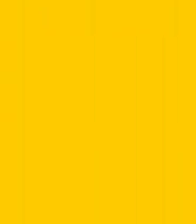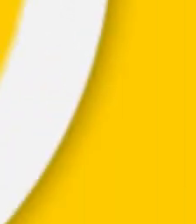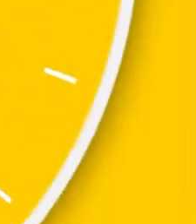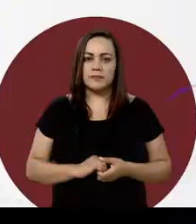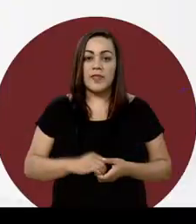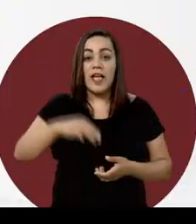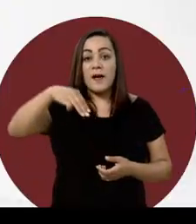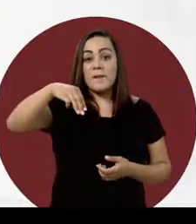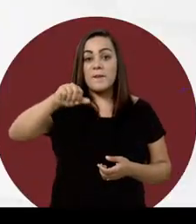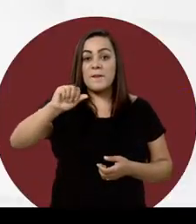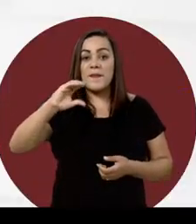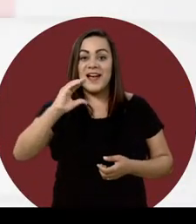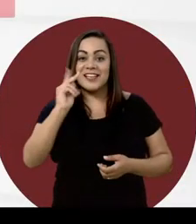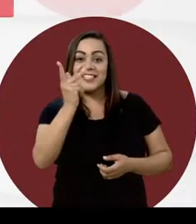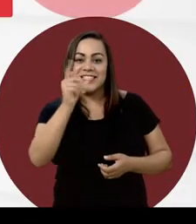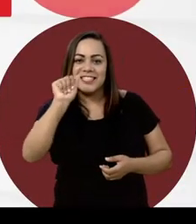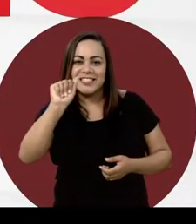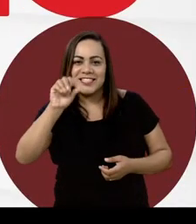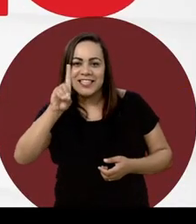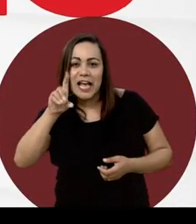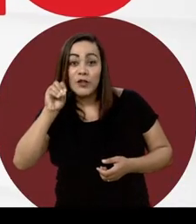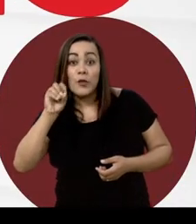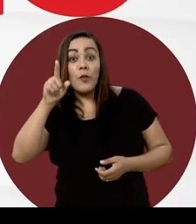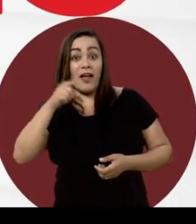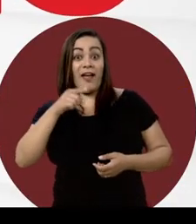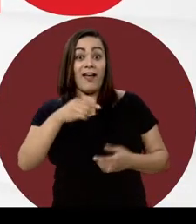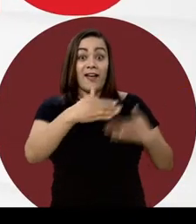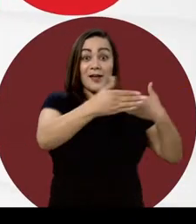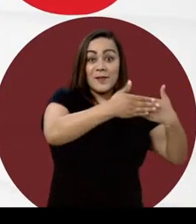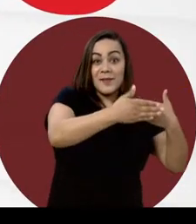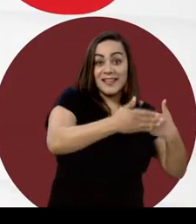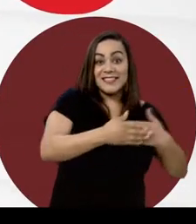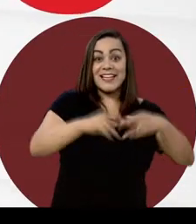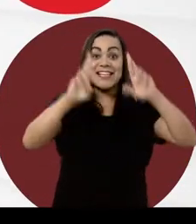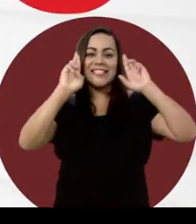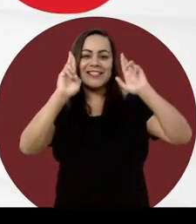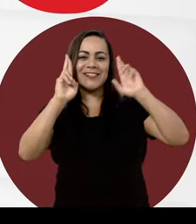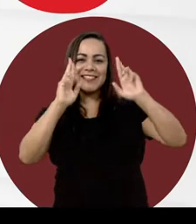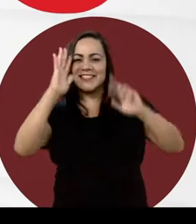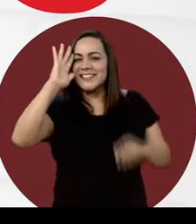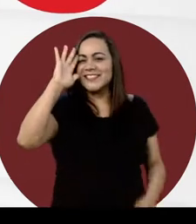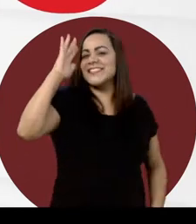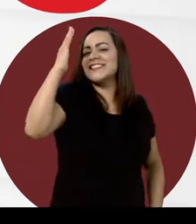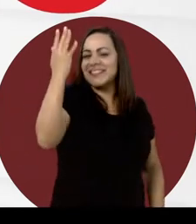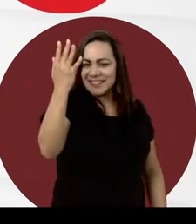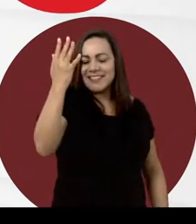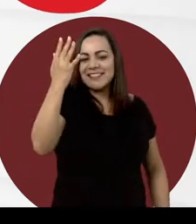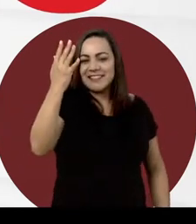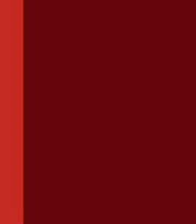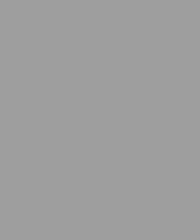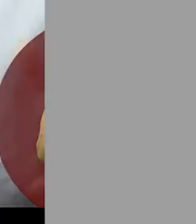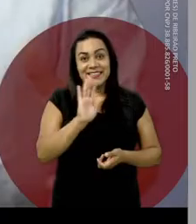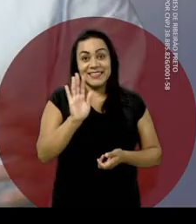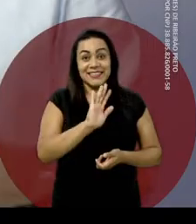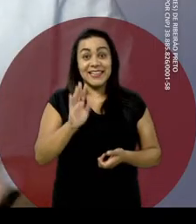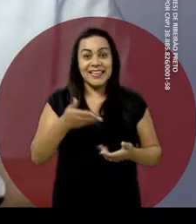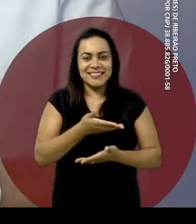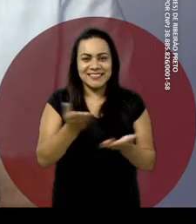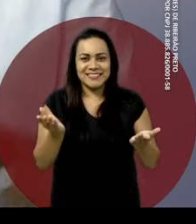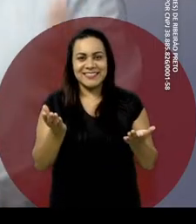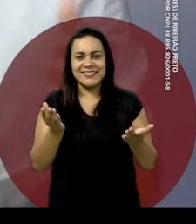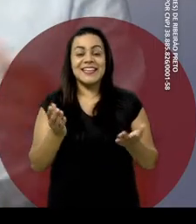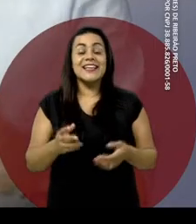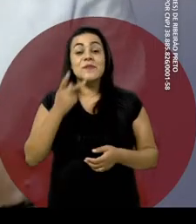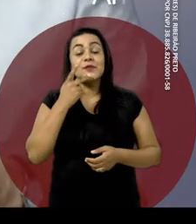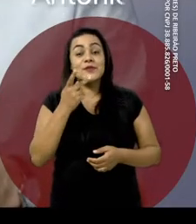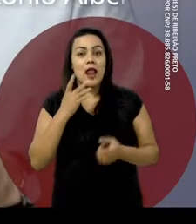13! Machado é pra Ribeirão, a esperança, a solução. Olá, minha